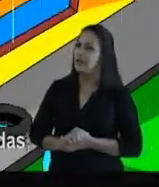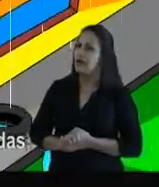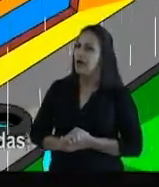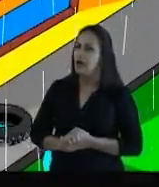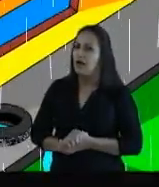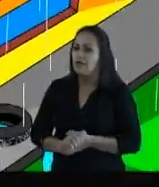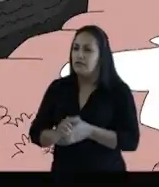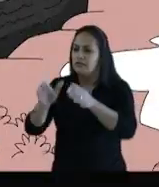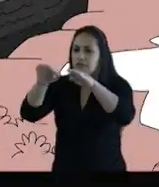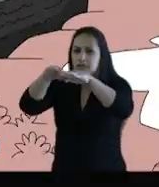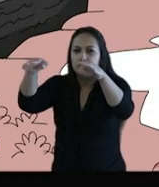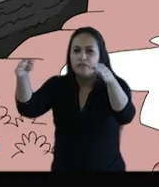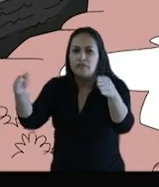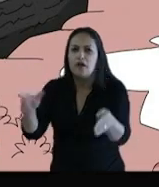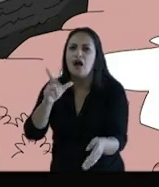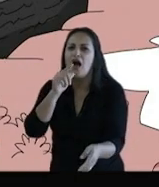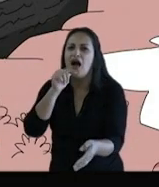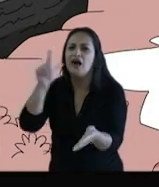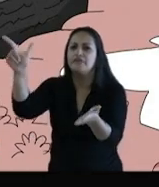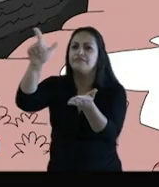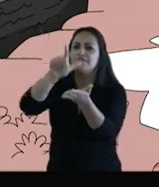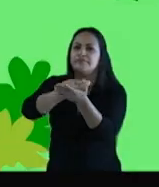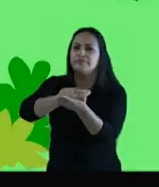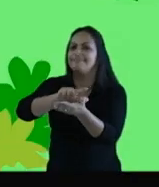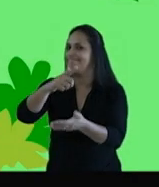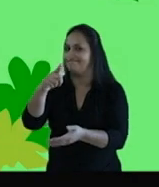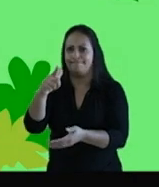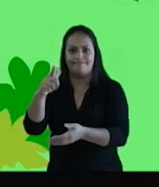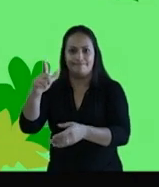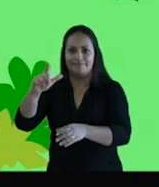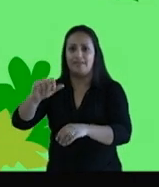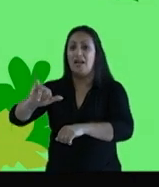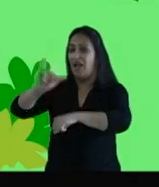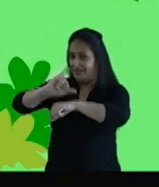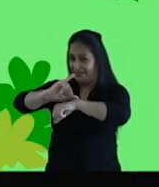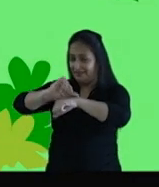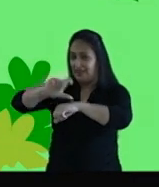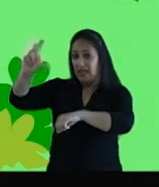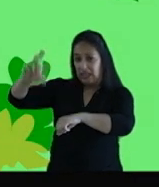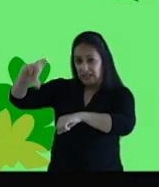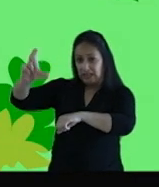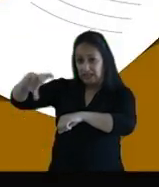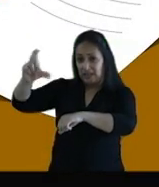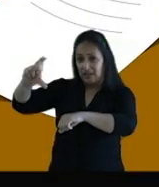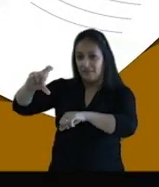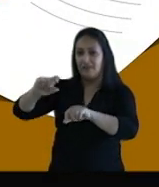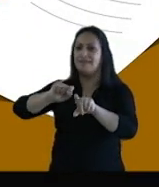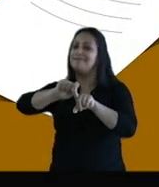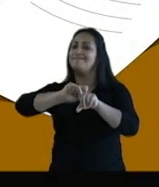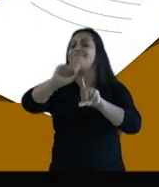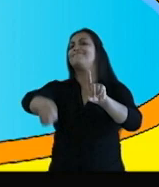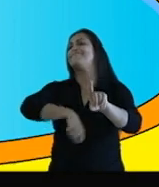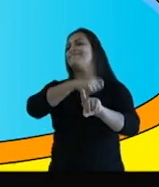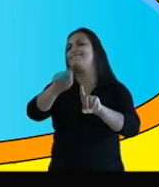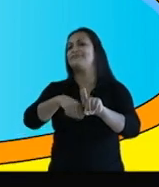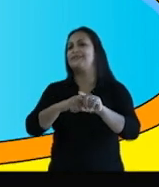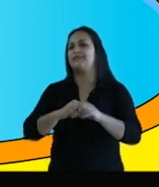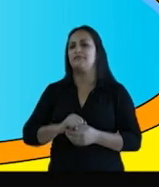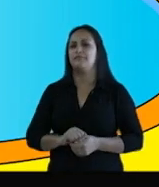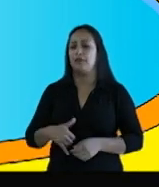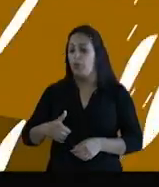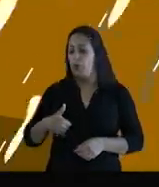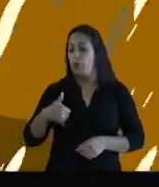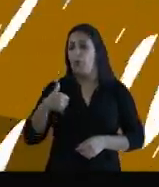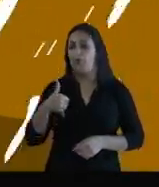destampadas, latas velhas e pneus. Tinha até vasos de plantinhas, foi empolgante.